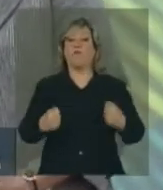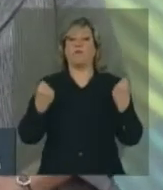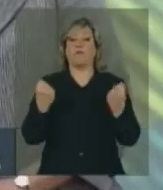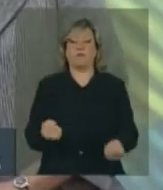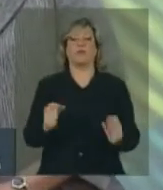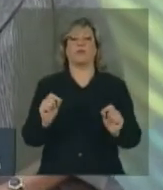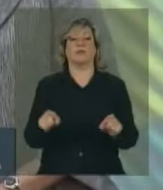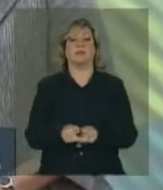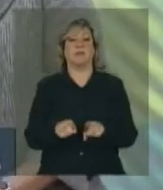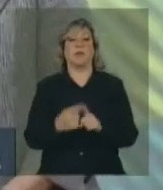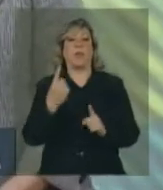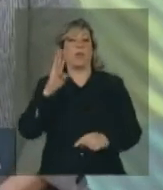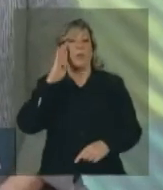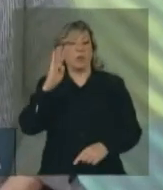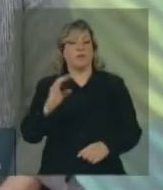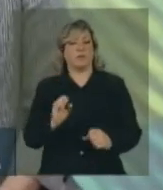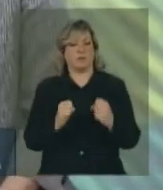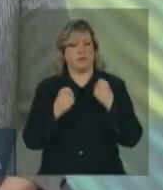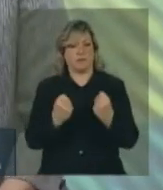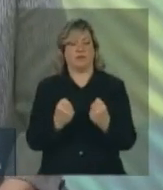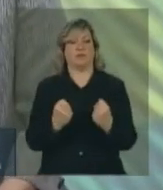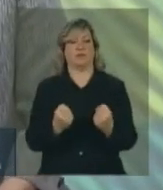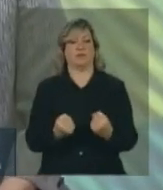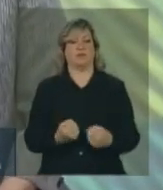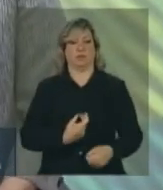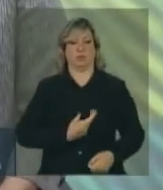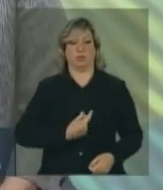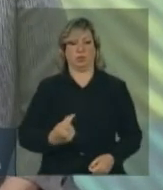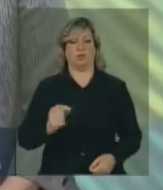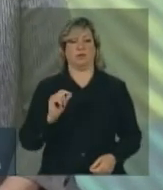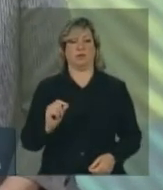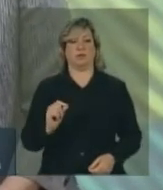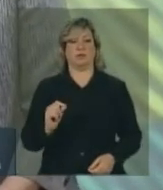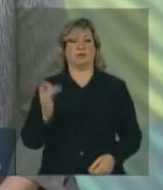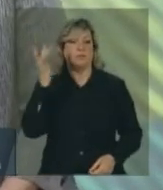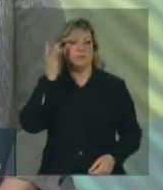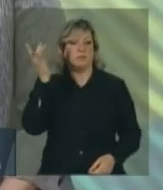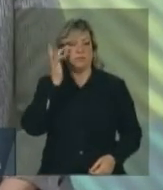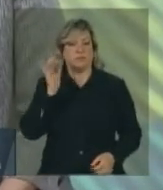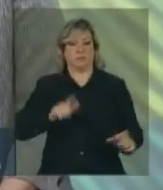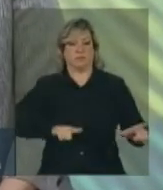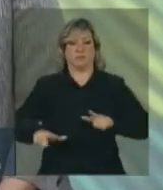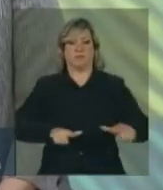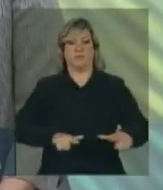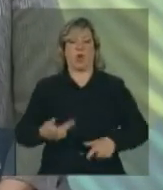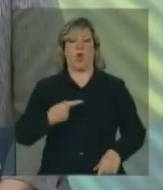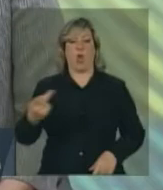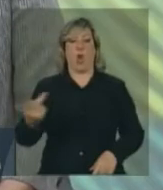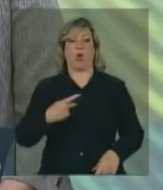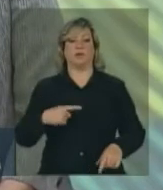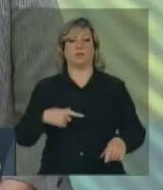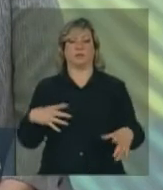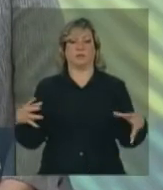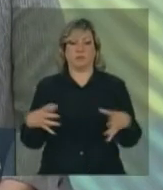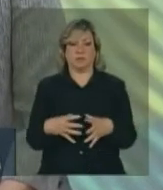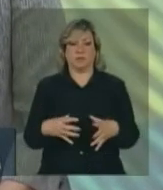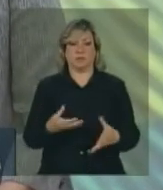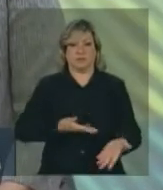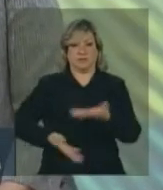um dos pilares de dinamismo do nosso relacionamento, que é